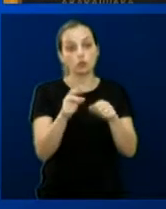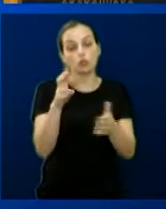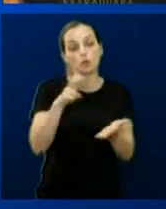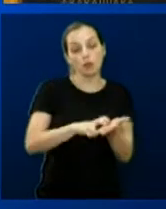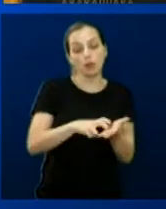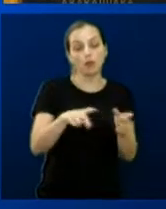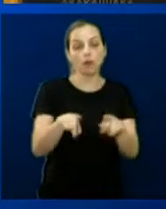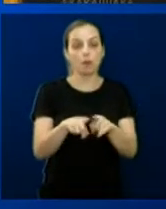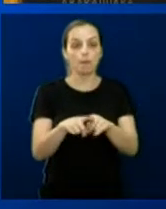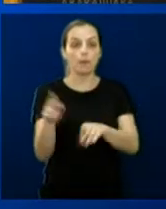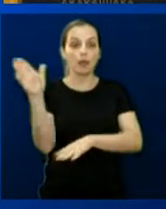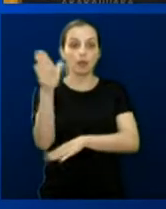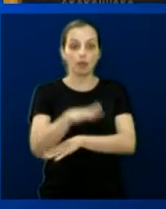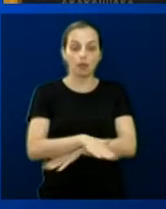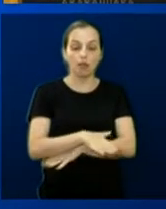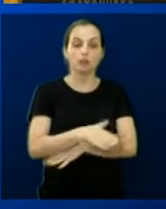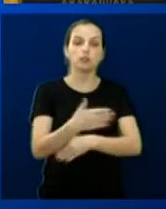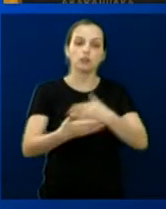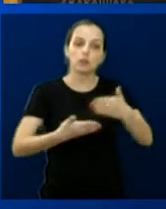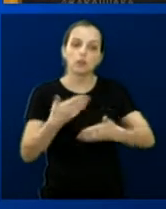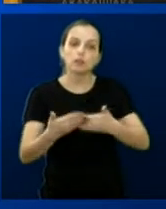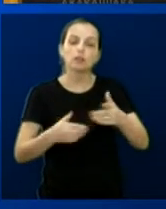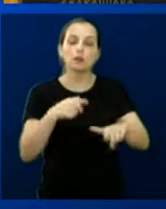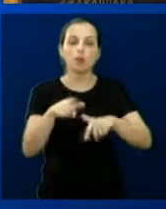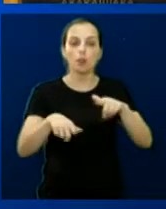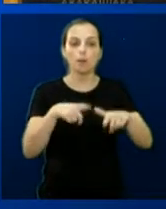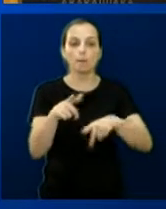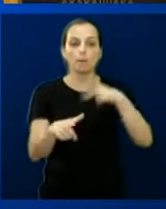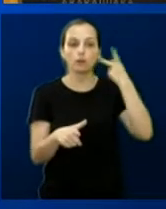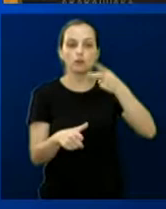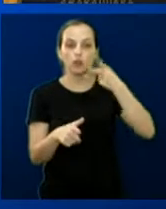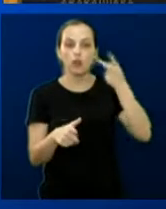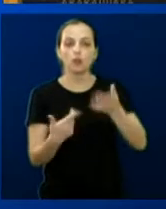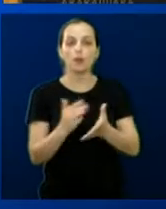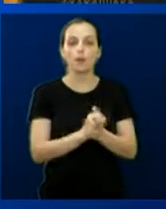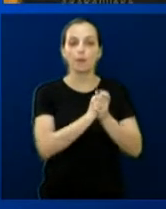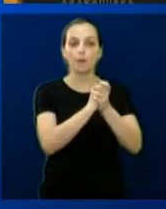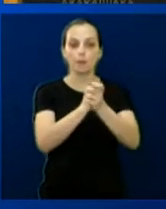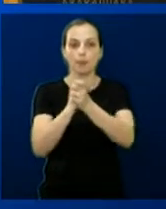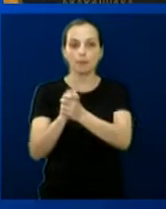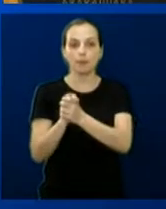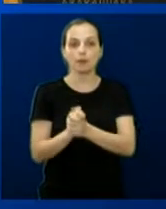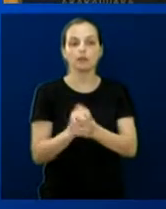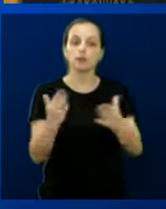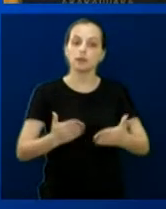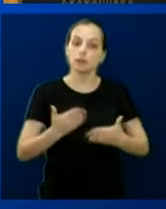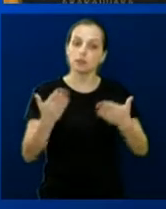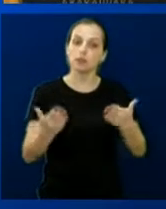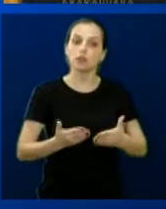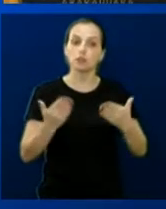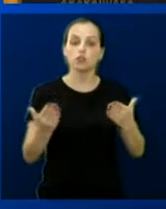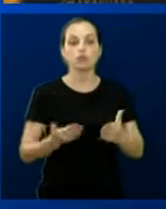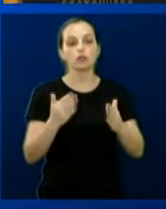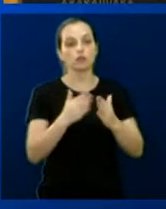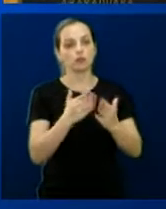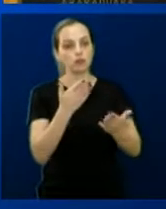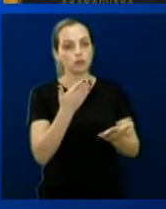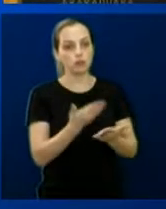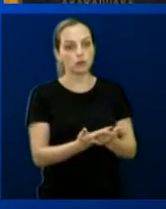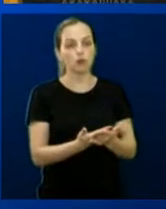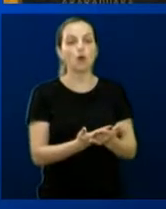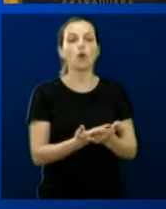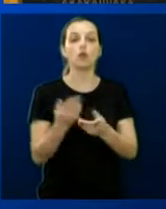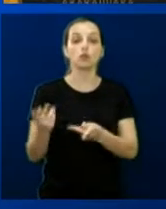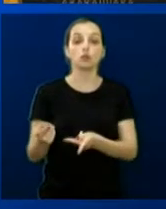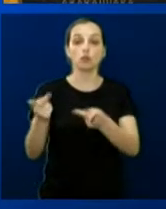tarde conversando com os alunos sobre a nossa atividade parlamentar. E quero parabenizar a escola pela iniciativa de